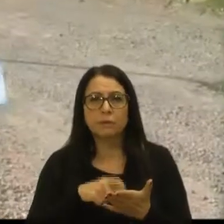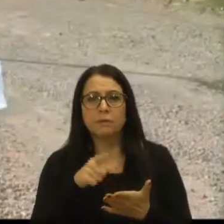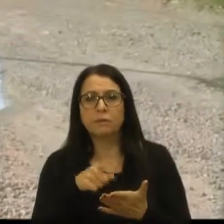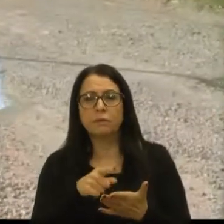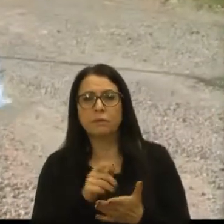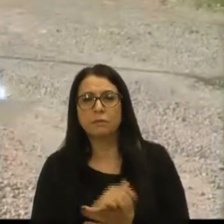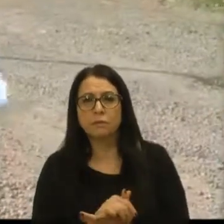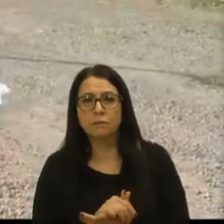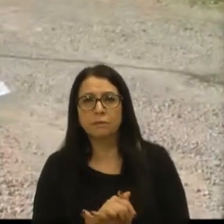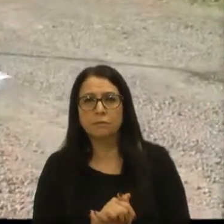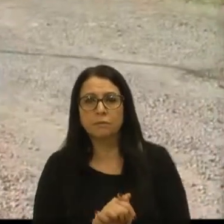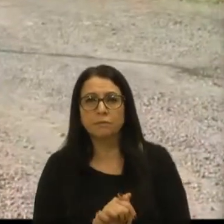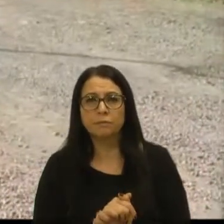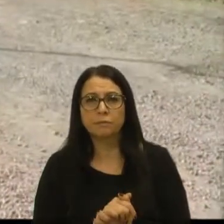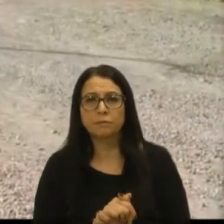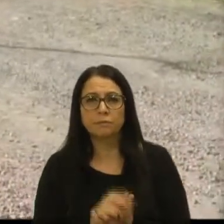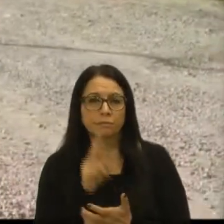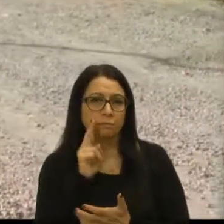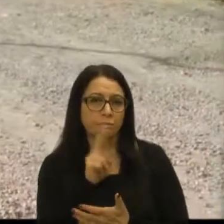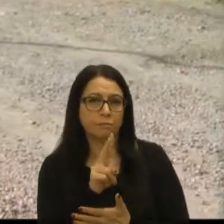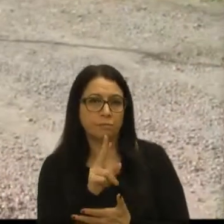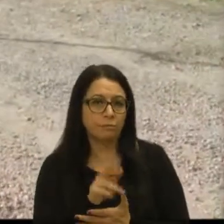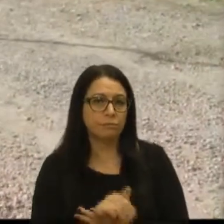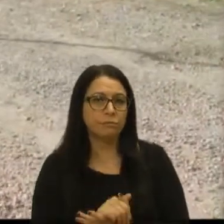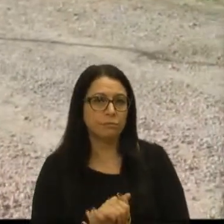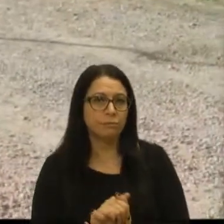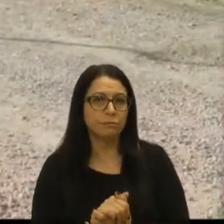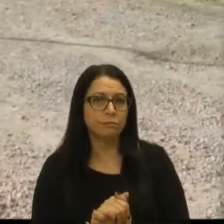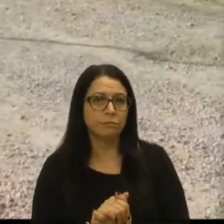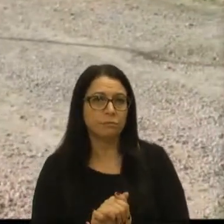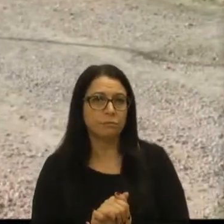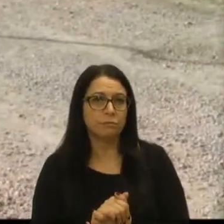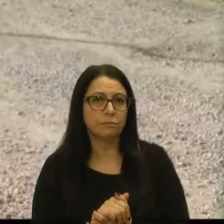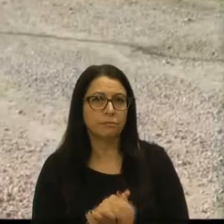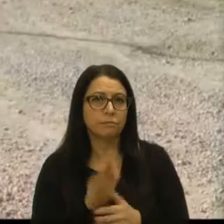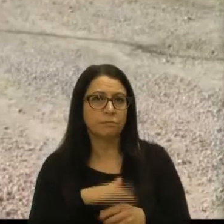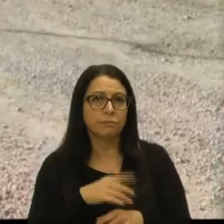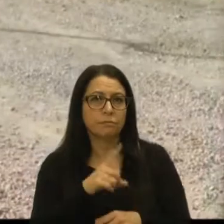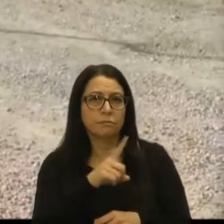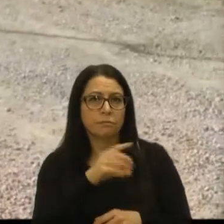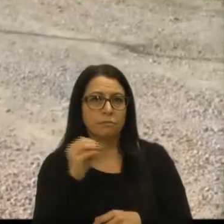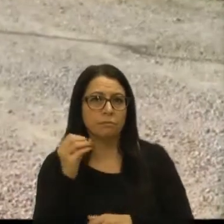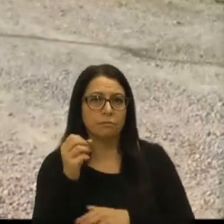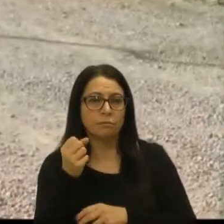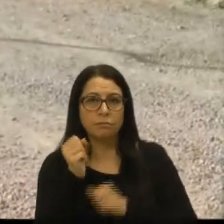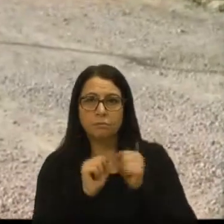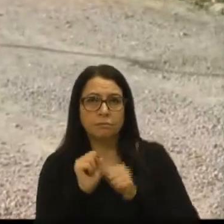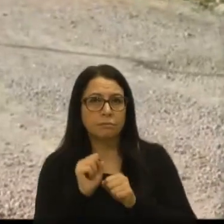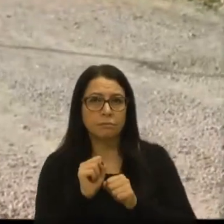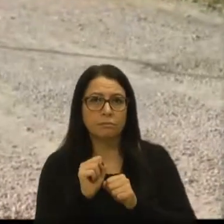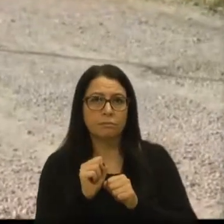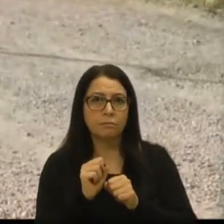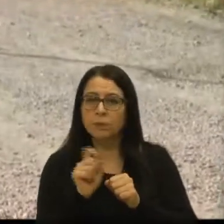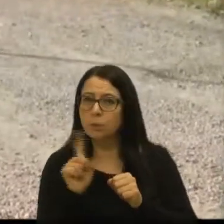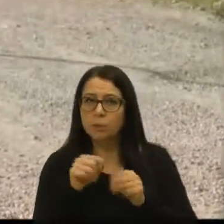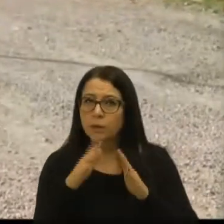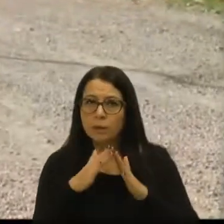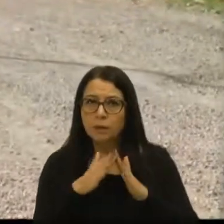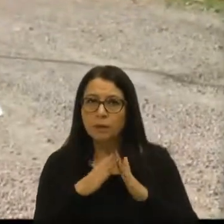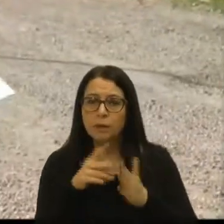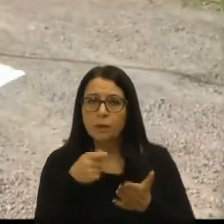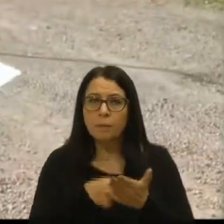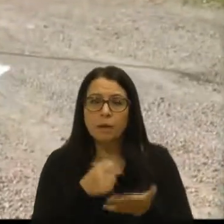ver, foi aqui, então, mais de cem firmas, não é casa, indústria, paga imposto,